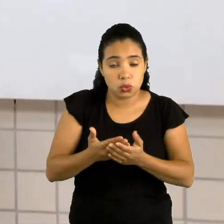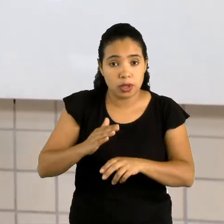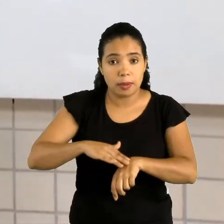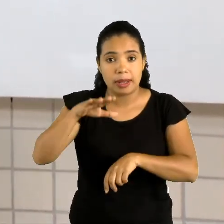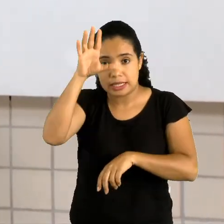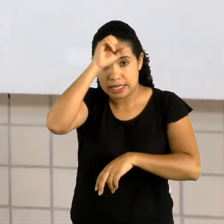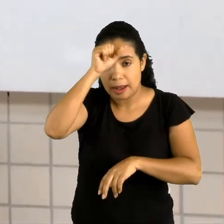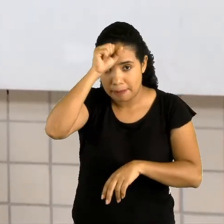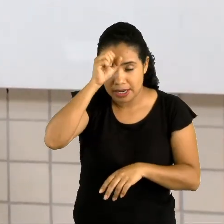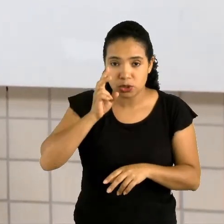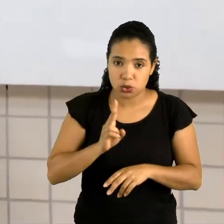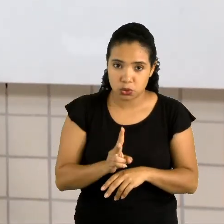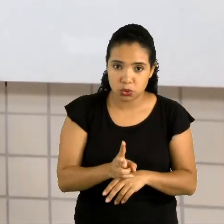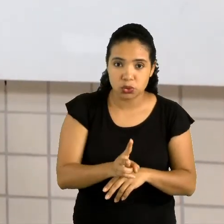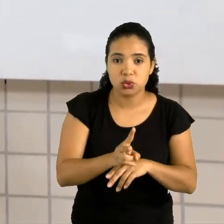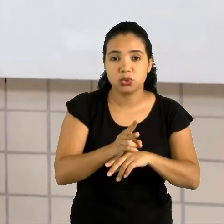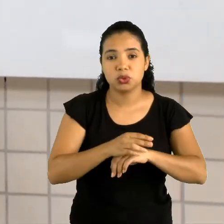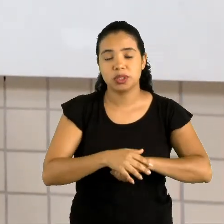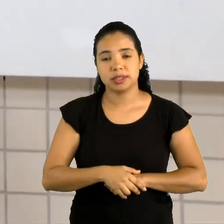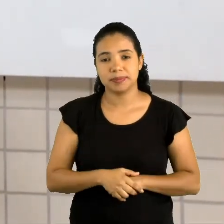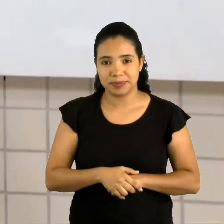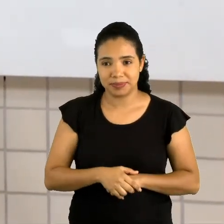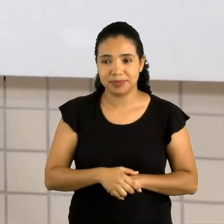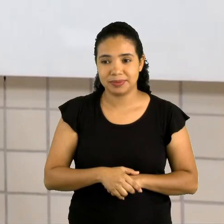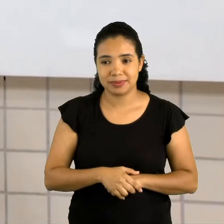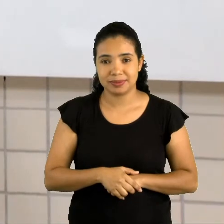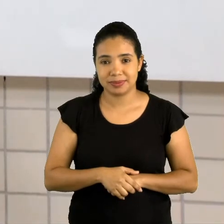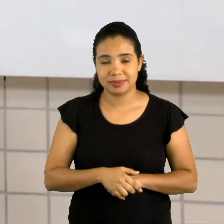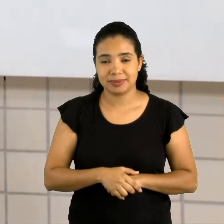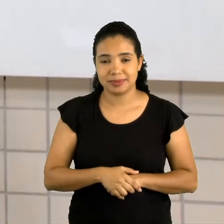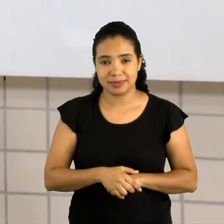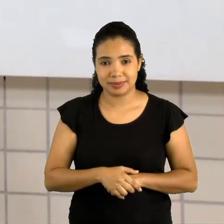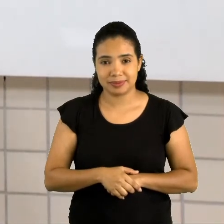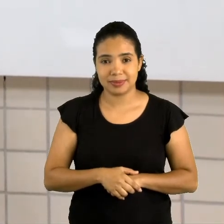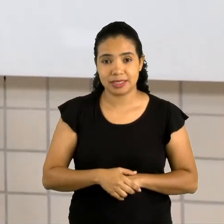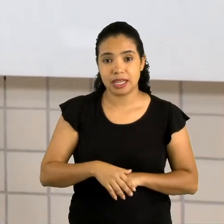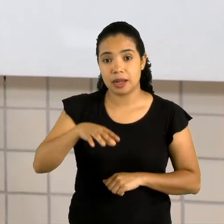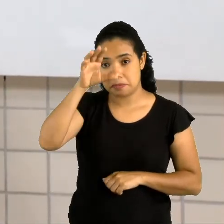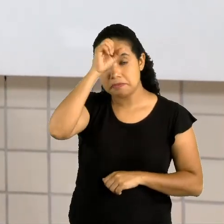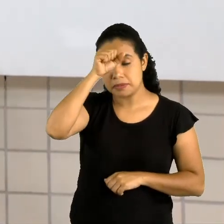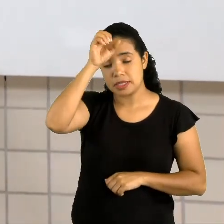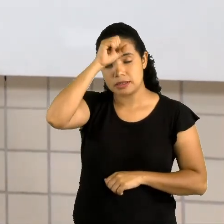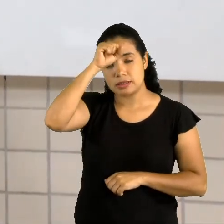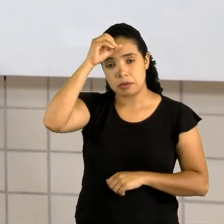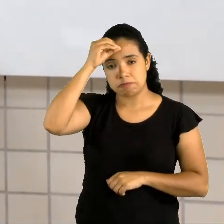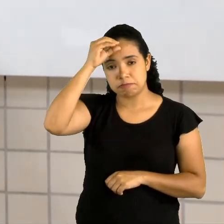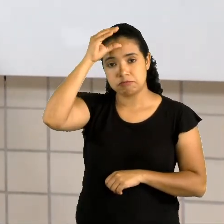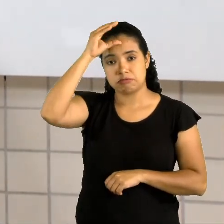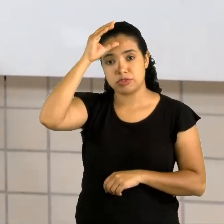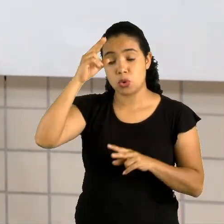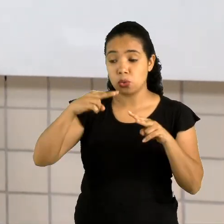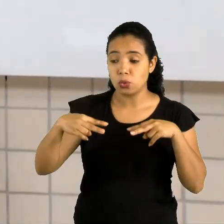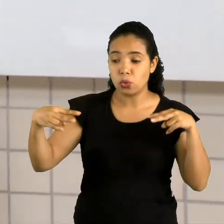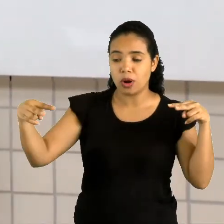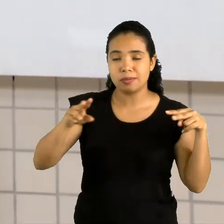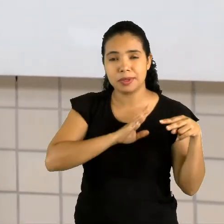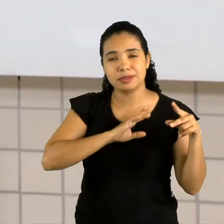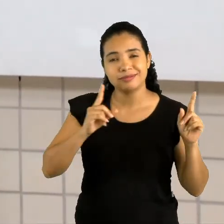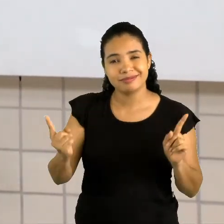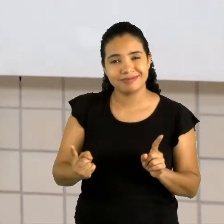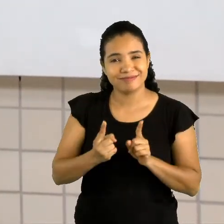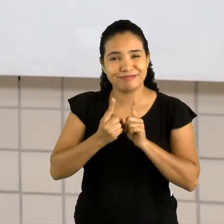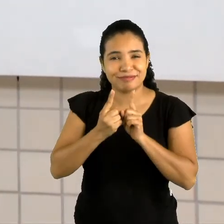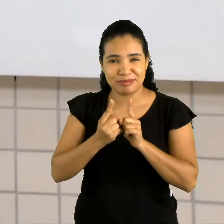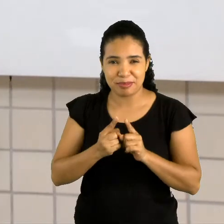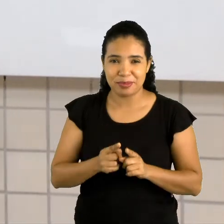continua, vamos continuar aprendendo aqui, longe dos olhos, mas bem perto do coração.